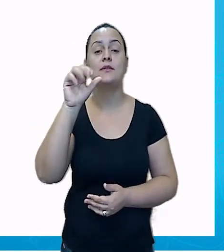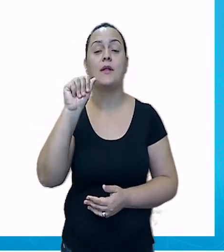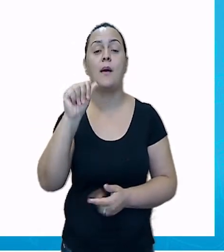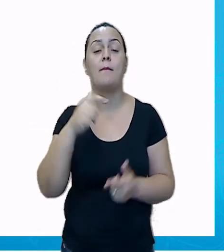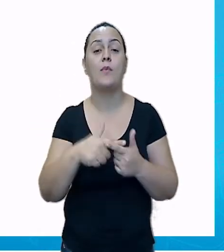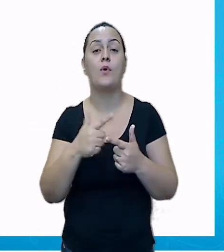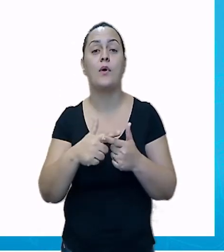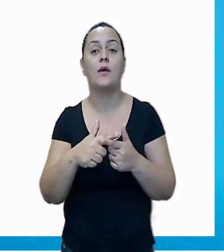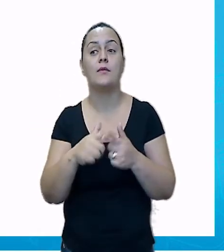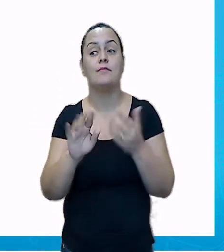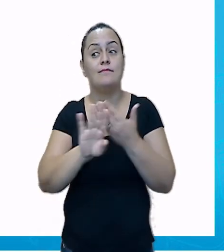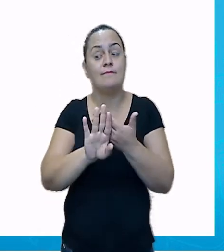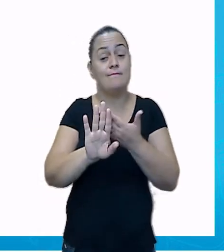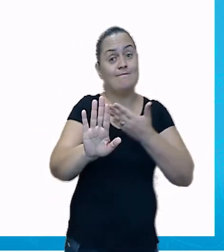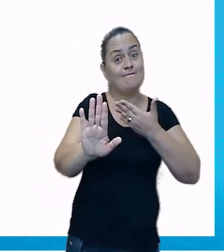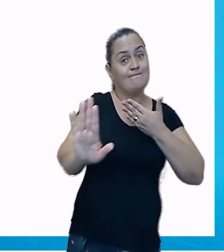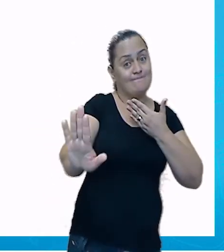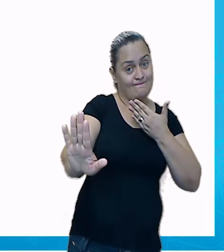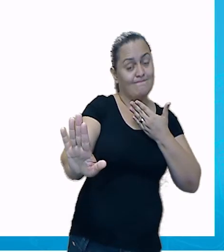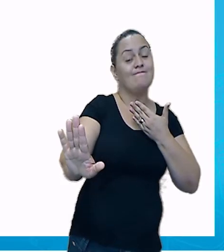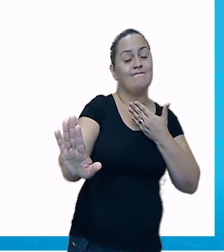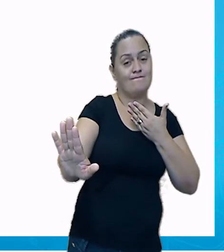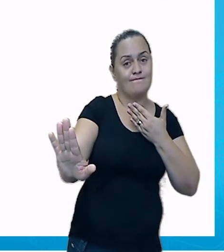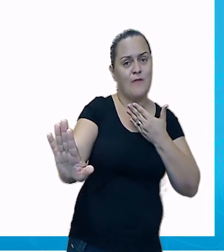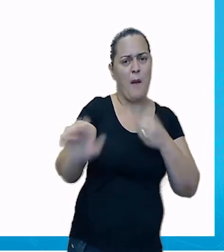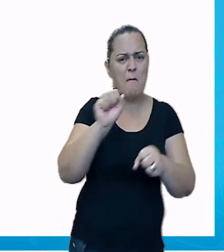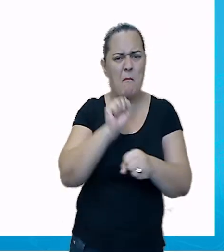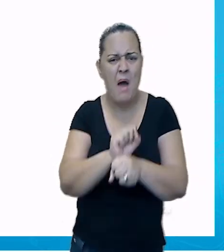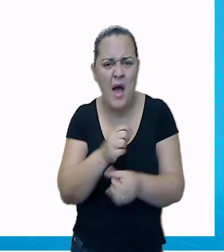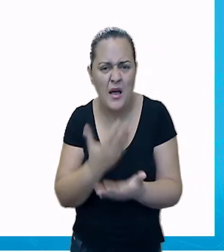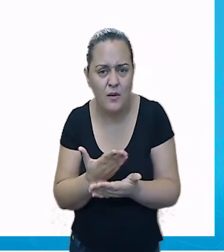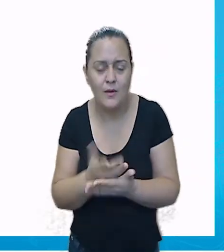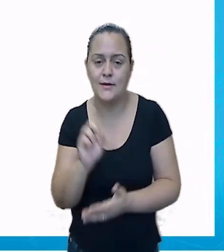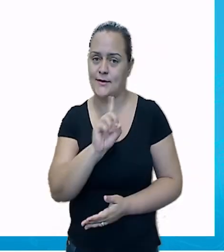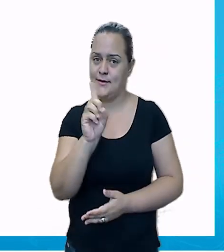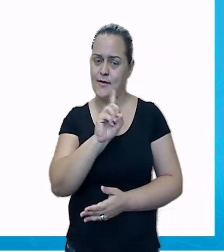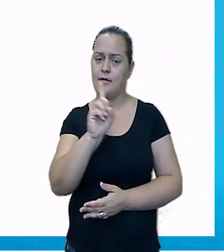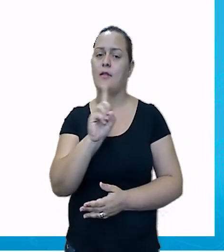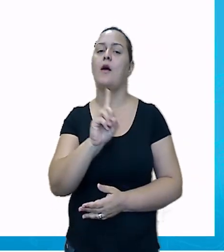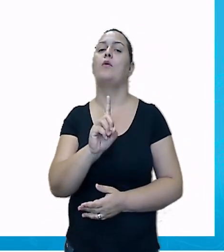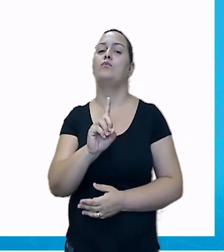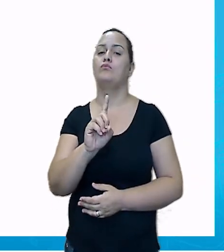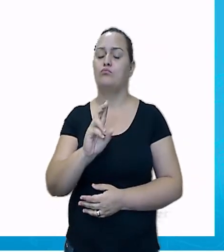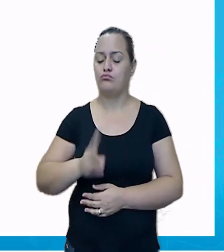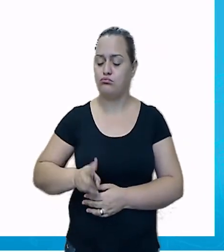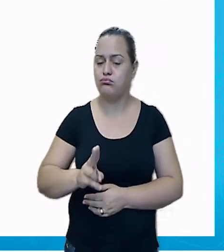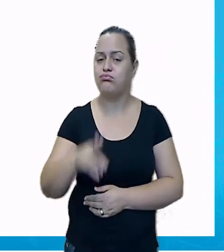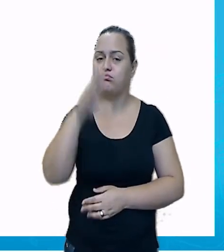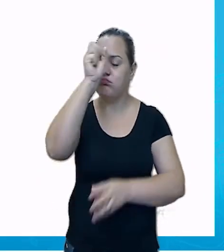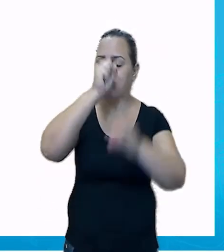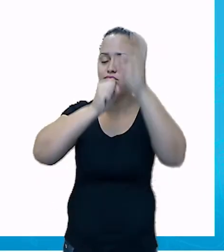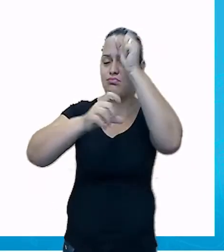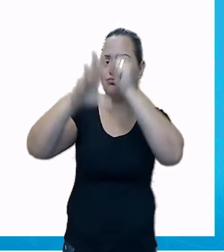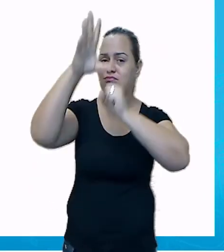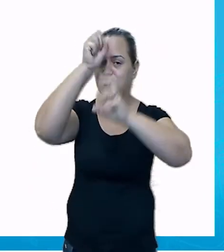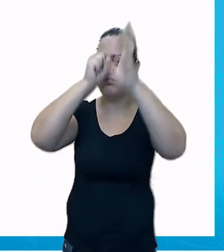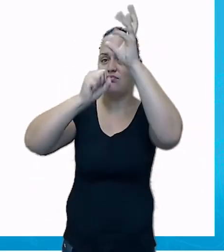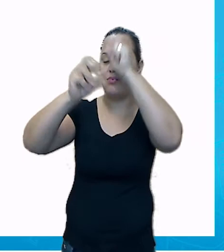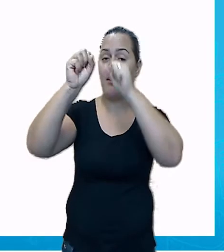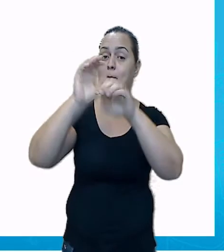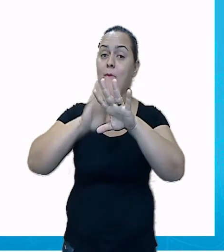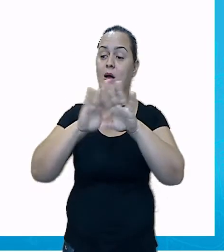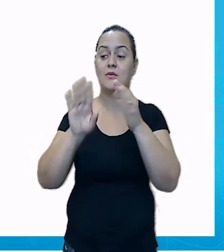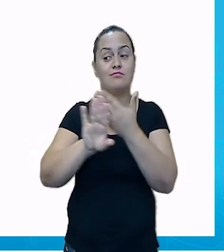não deixam de aprender. Eu aprendo com vocês mesmo à distância e vocês aprendem comigo. Isso é aula remota.